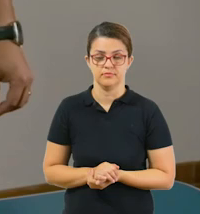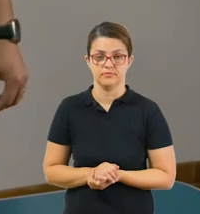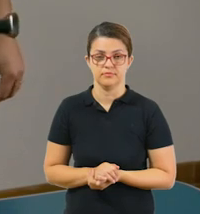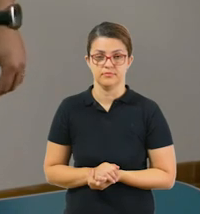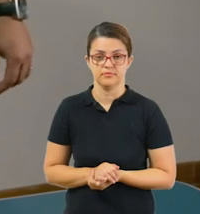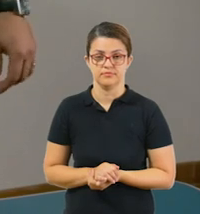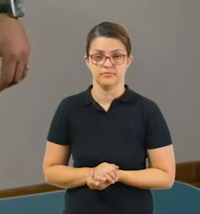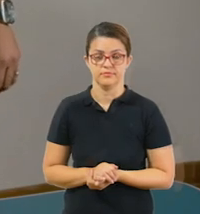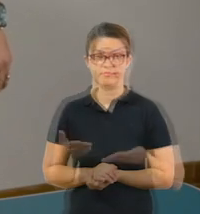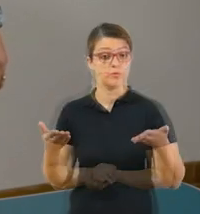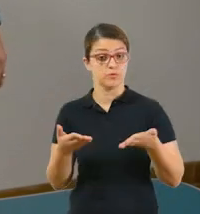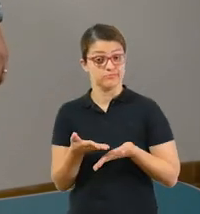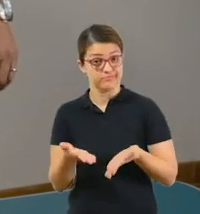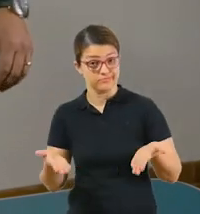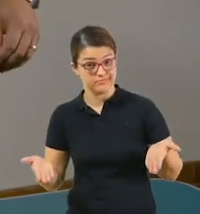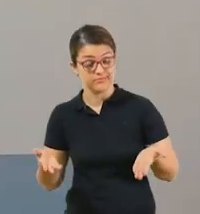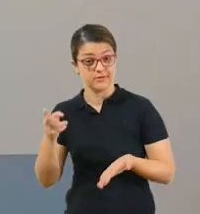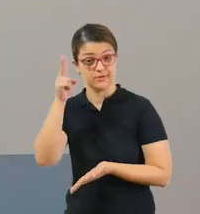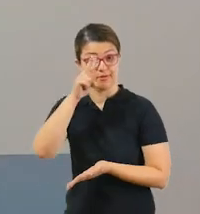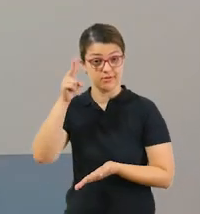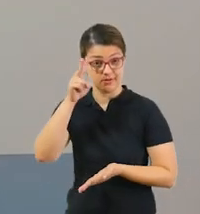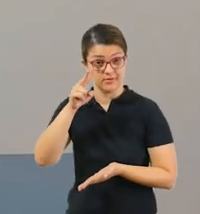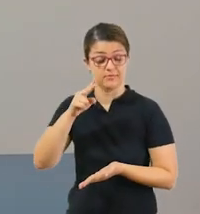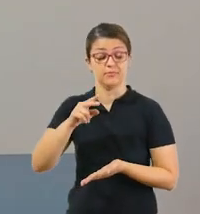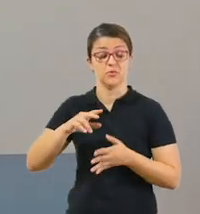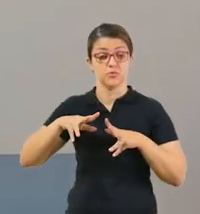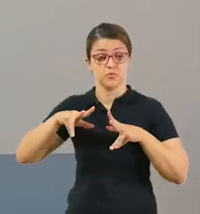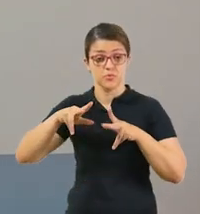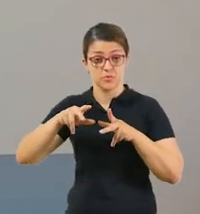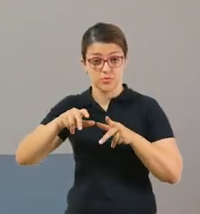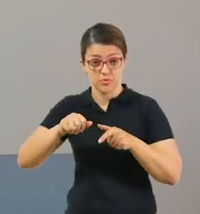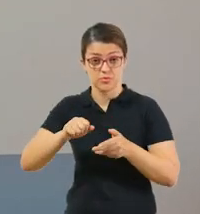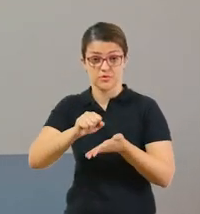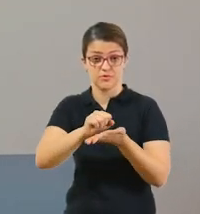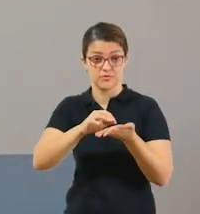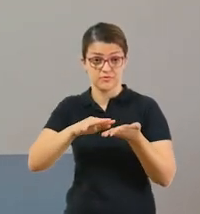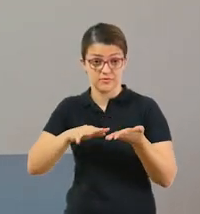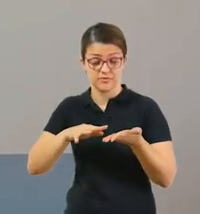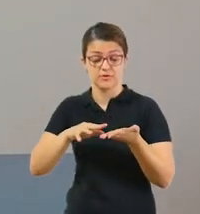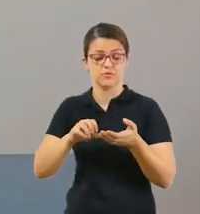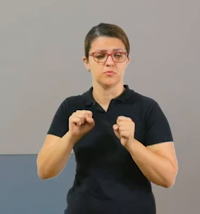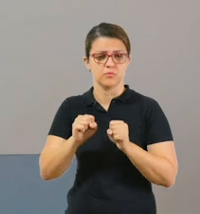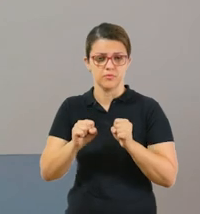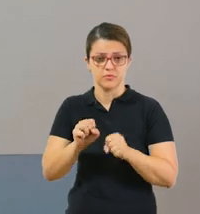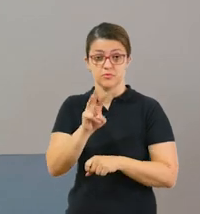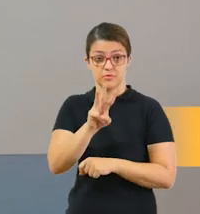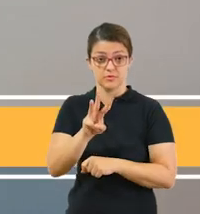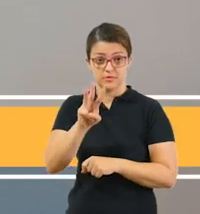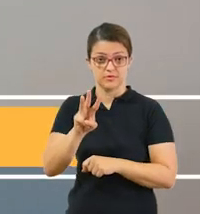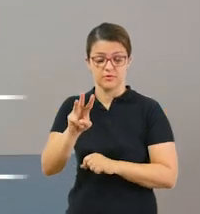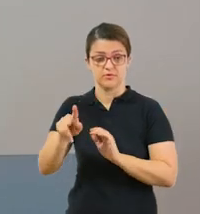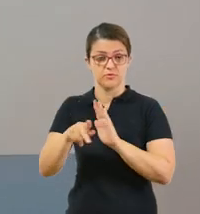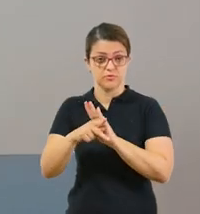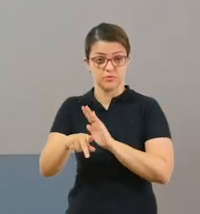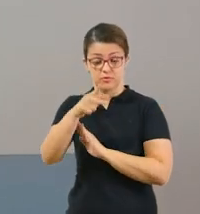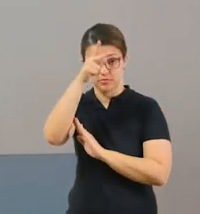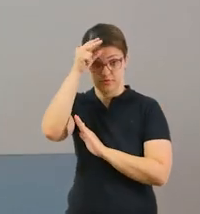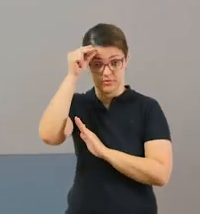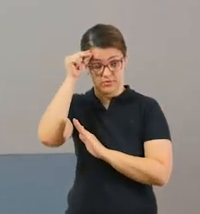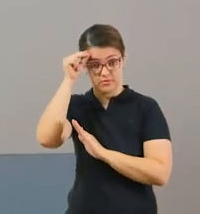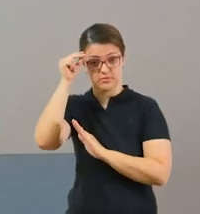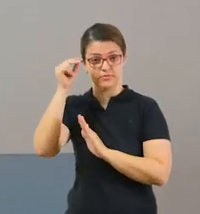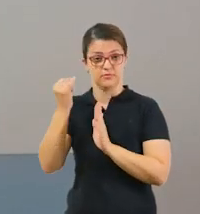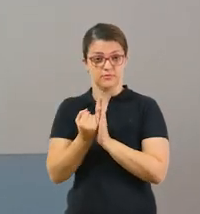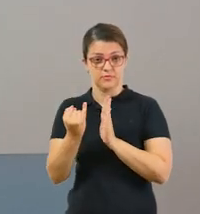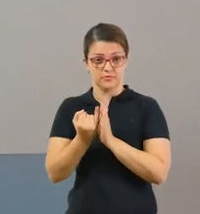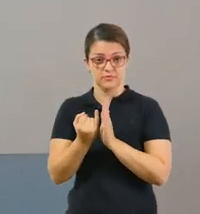Bom, pessoal, por hoje é isso. Lembre-se que todo o material que vocês precisarem, vocês podem acessar o site da Prefeitura, no link